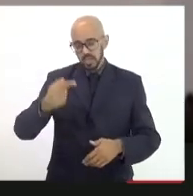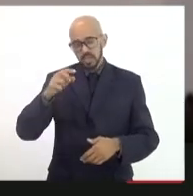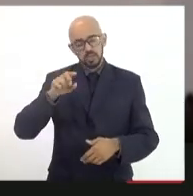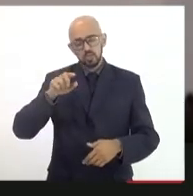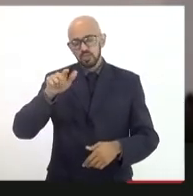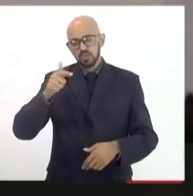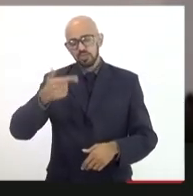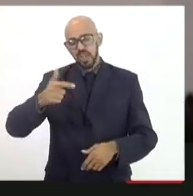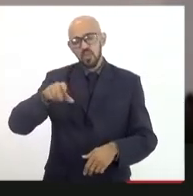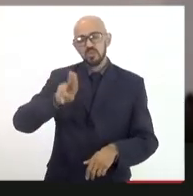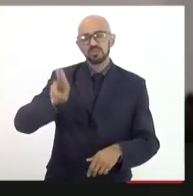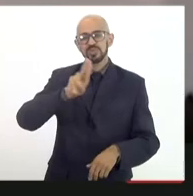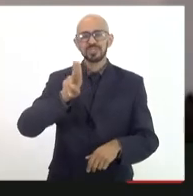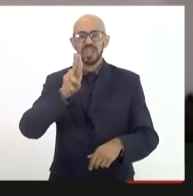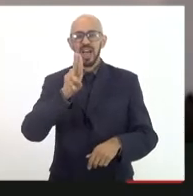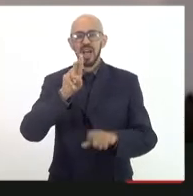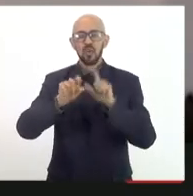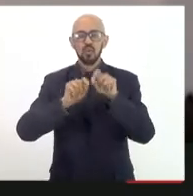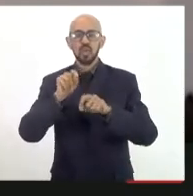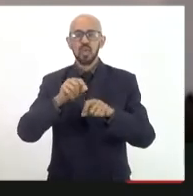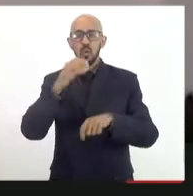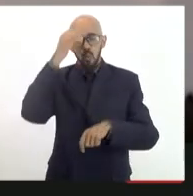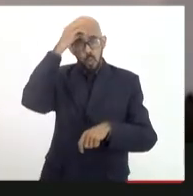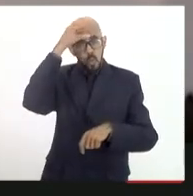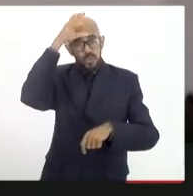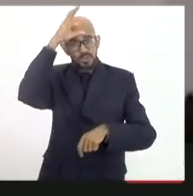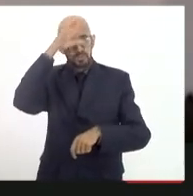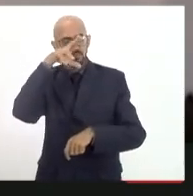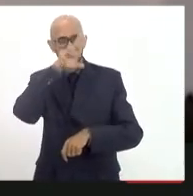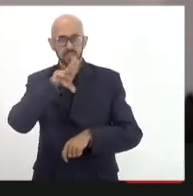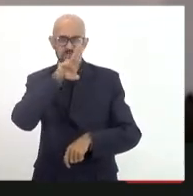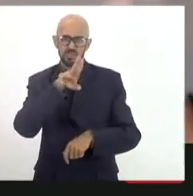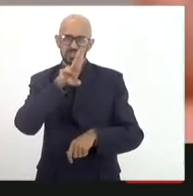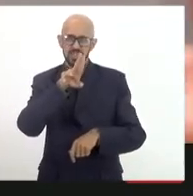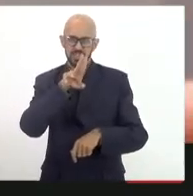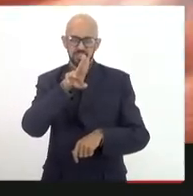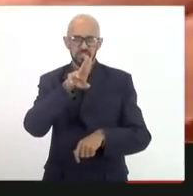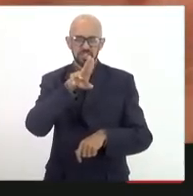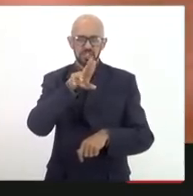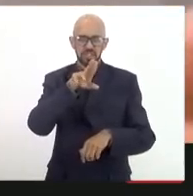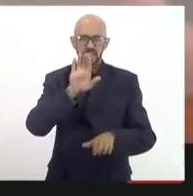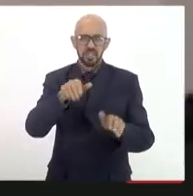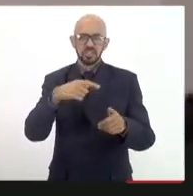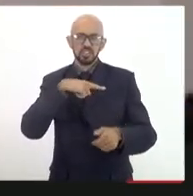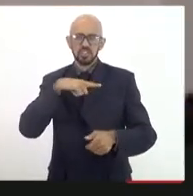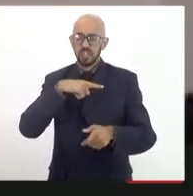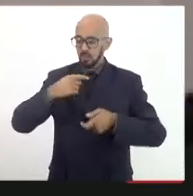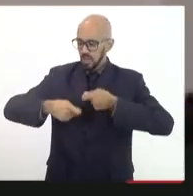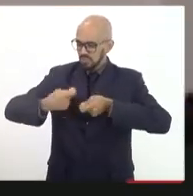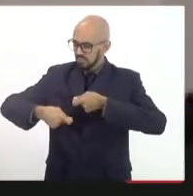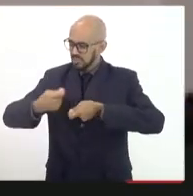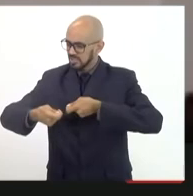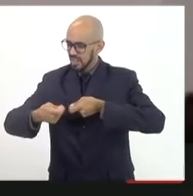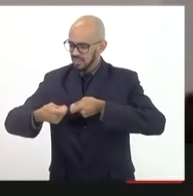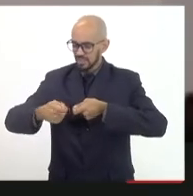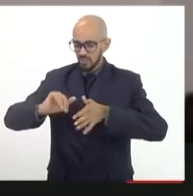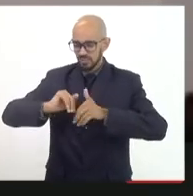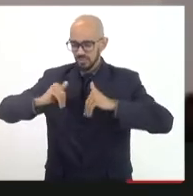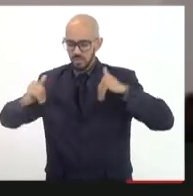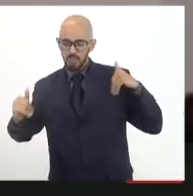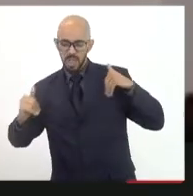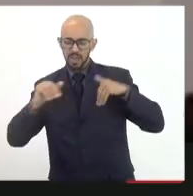universidades, a gente, em geral, tem uma gestão estanque, quer dizer, é a gestão aqui e a universidade ali,